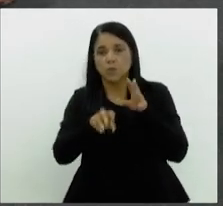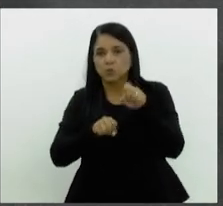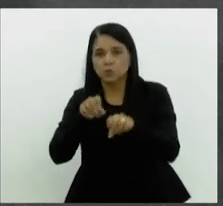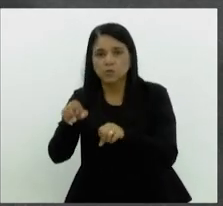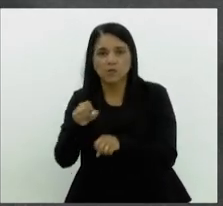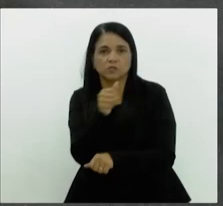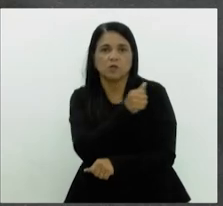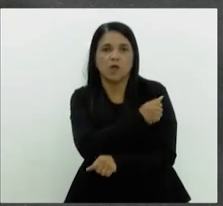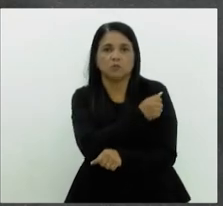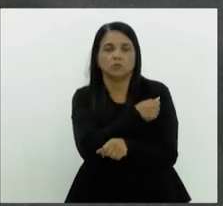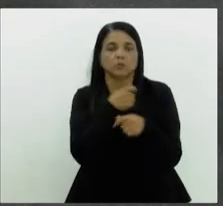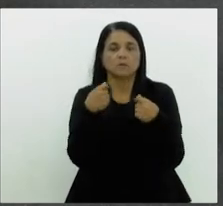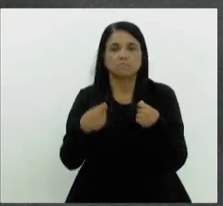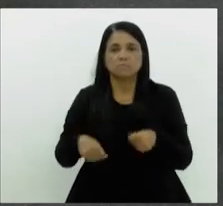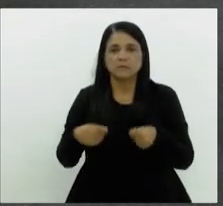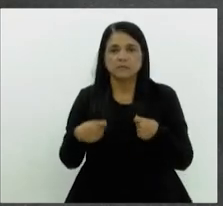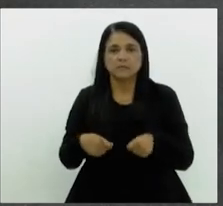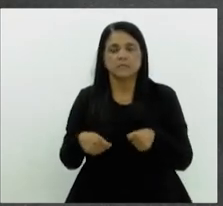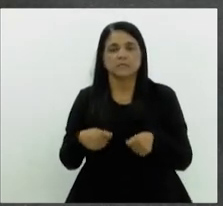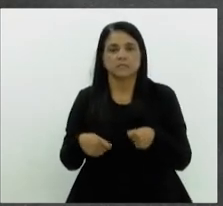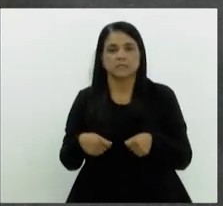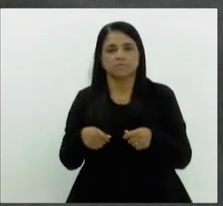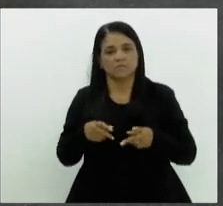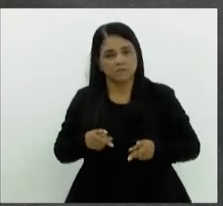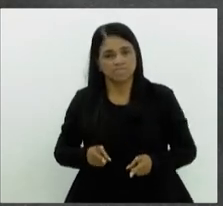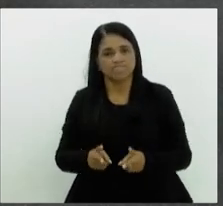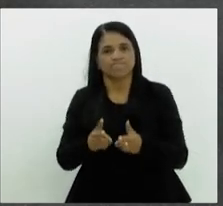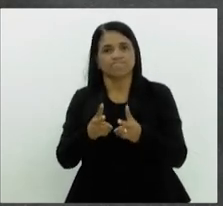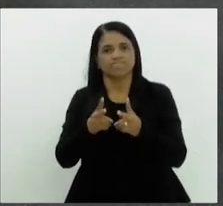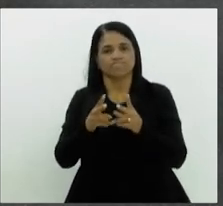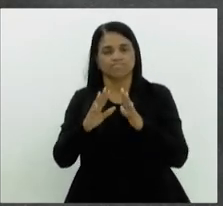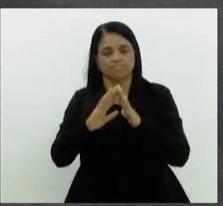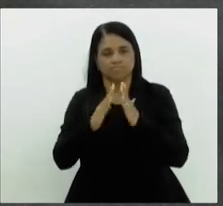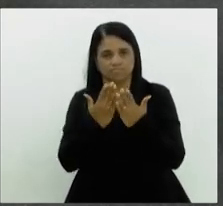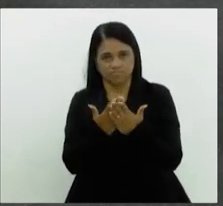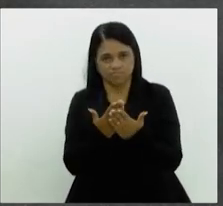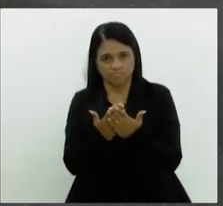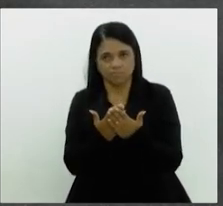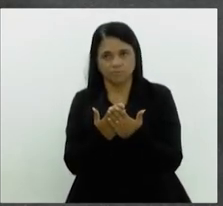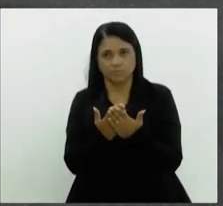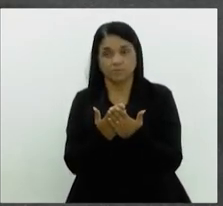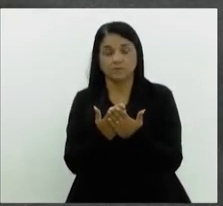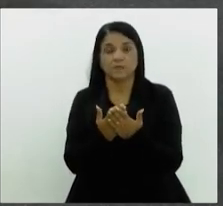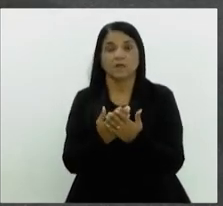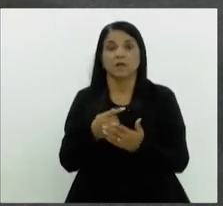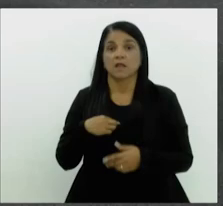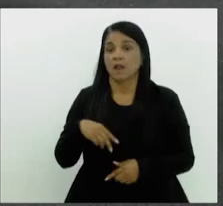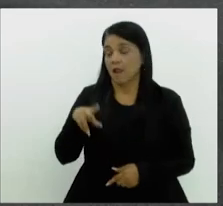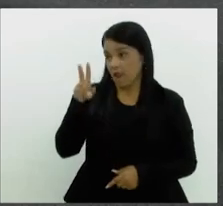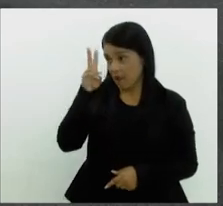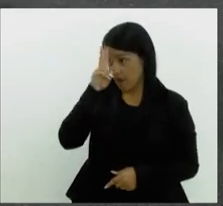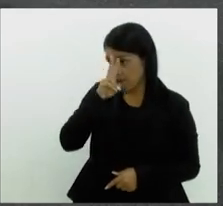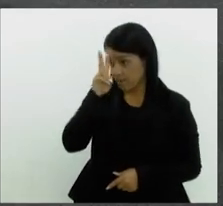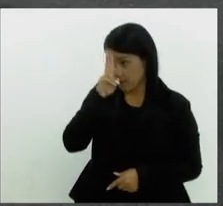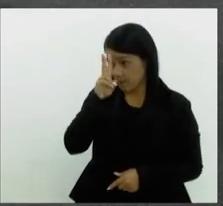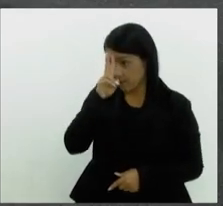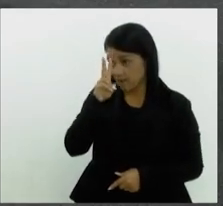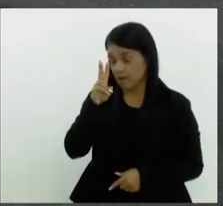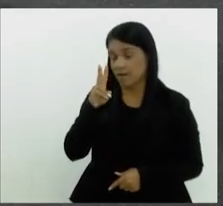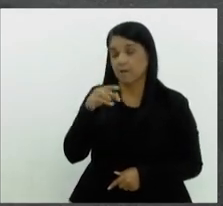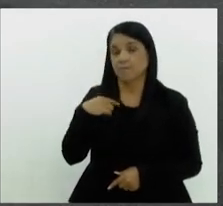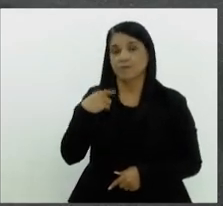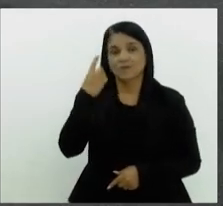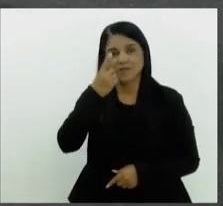necessitam e permaneçam nas escolas. Devemos lembrar, senhor presidente, meu querido